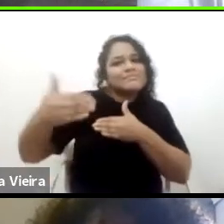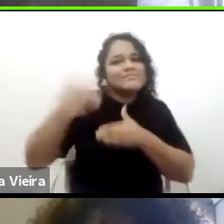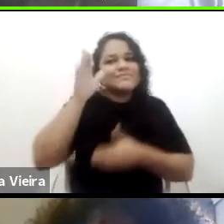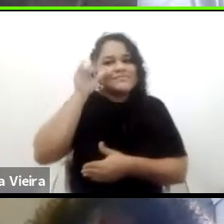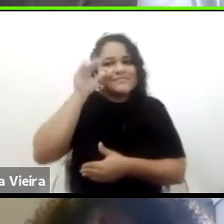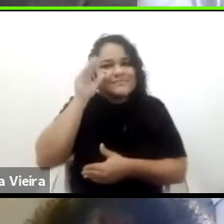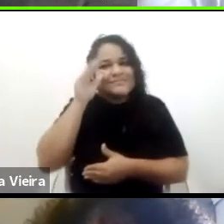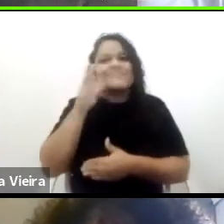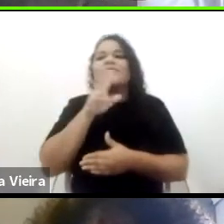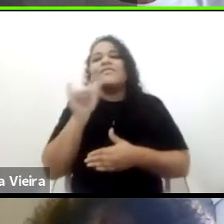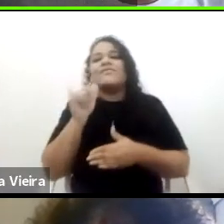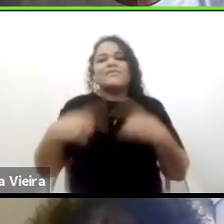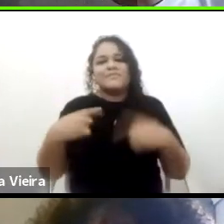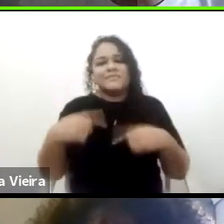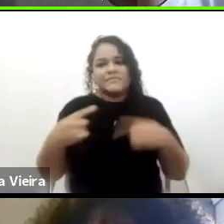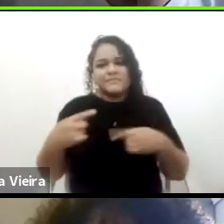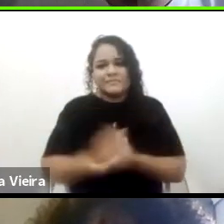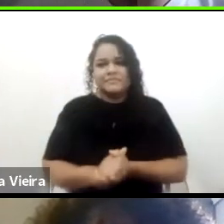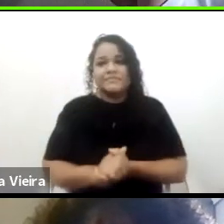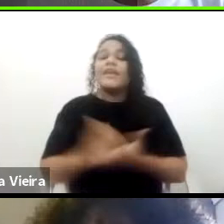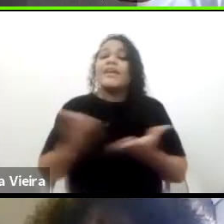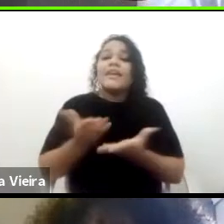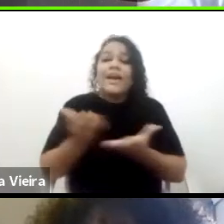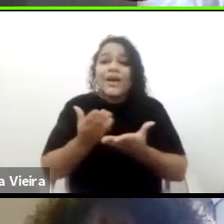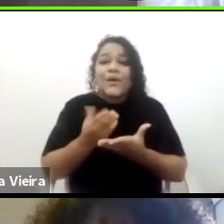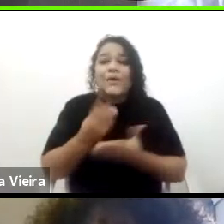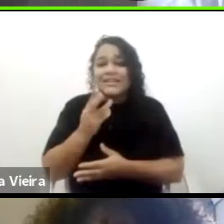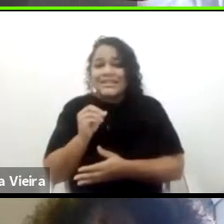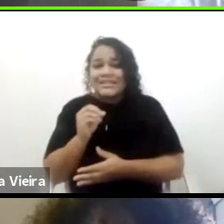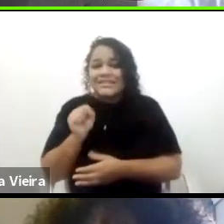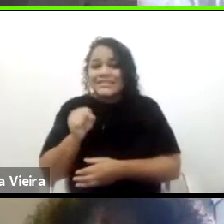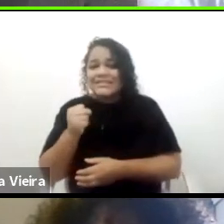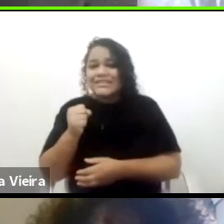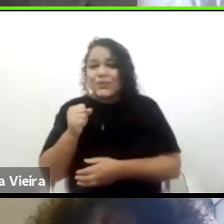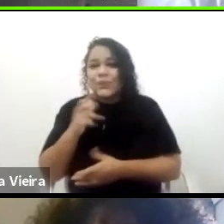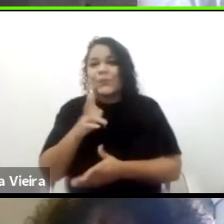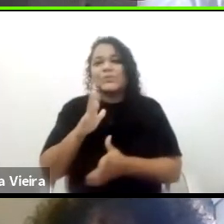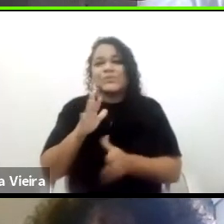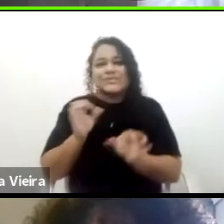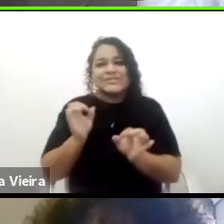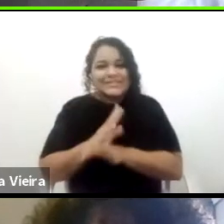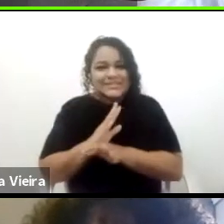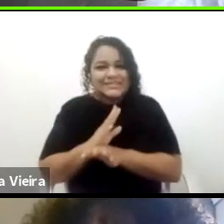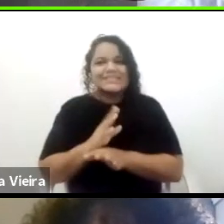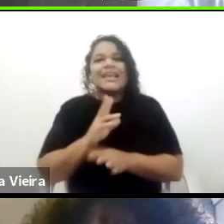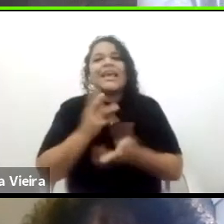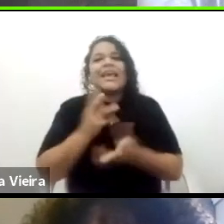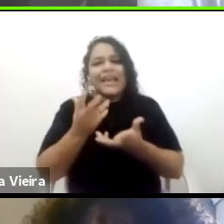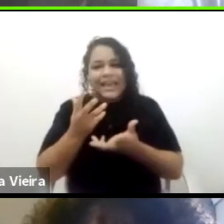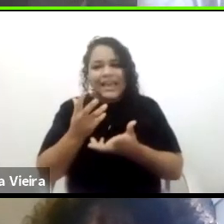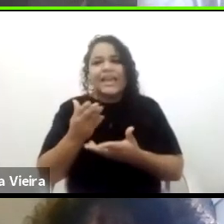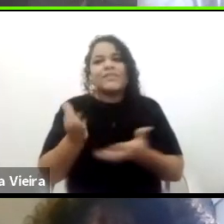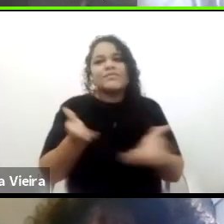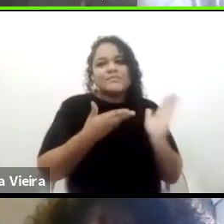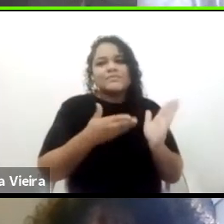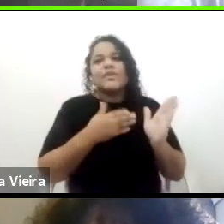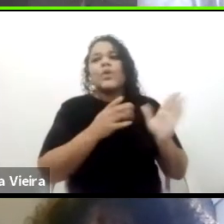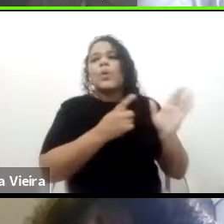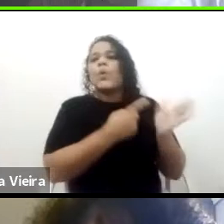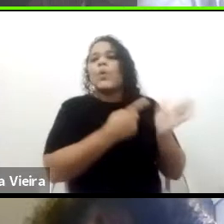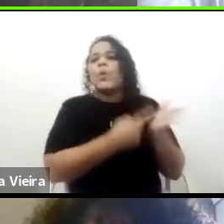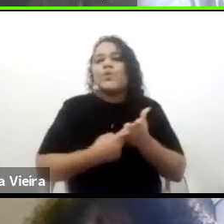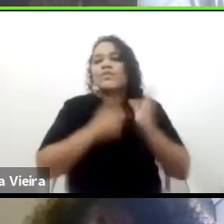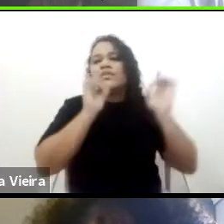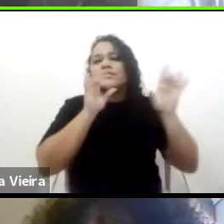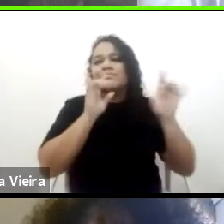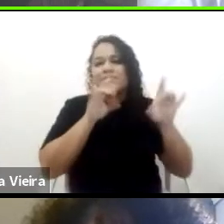passar nesses 30 segundos que nos restam e para você como nossa convidada especial falar, um pouco, dar um recado aí